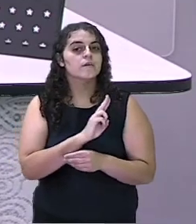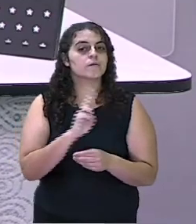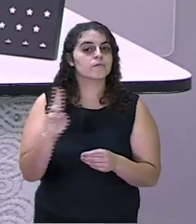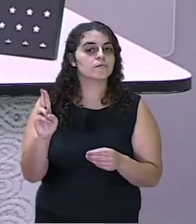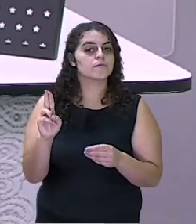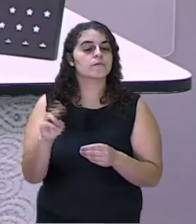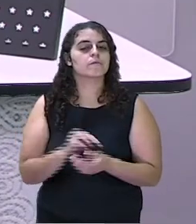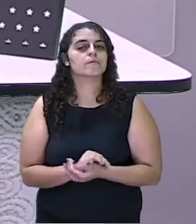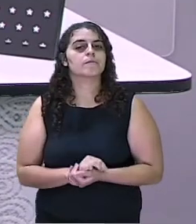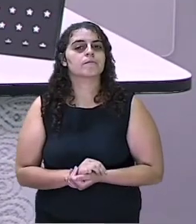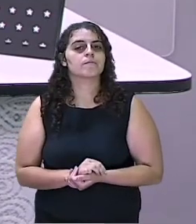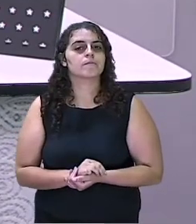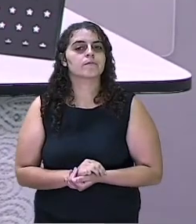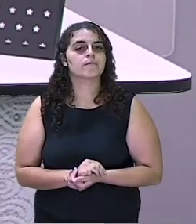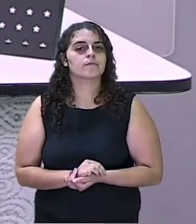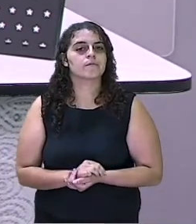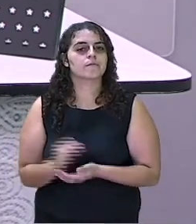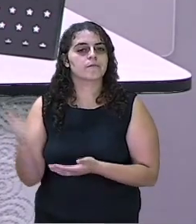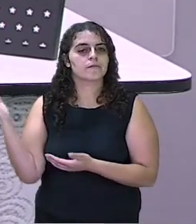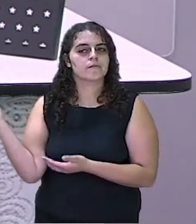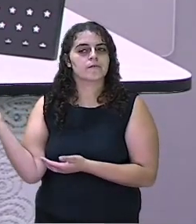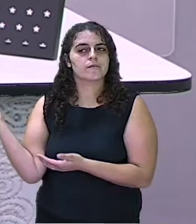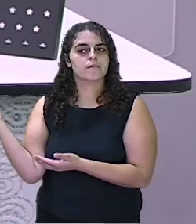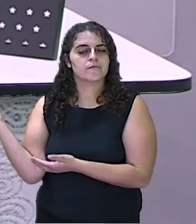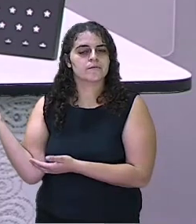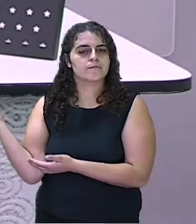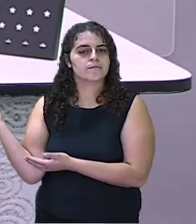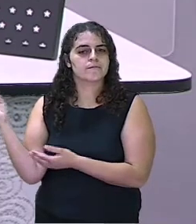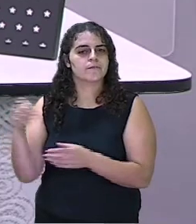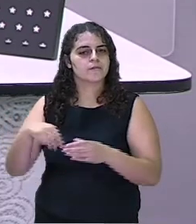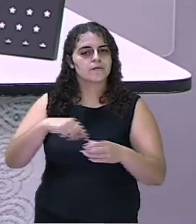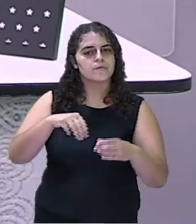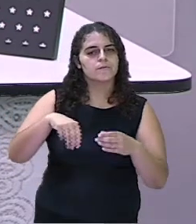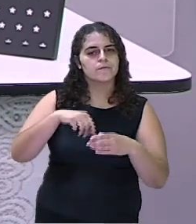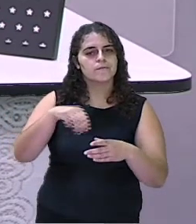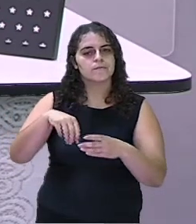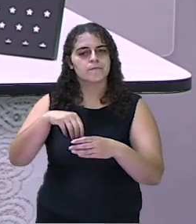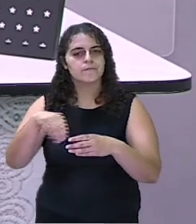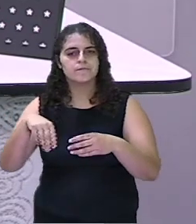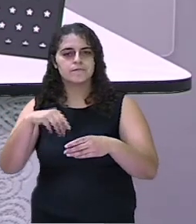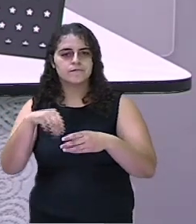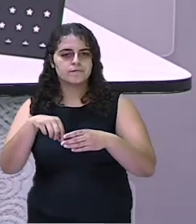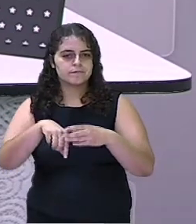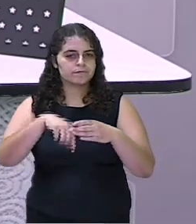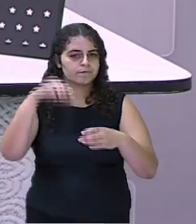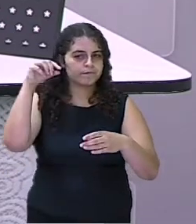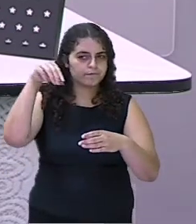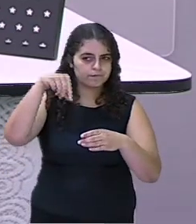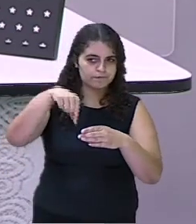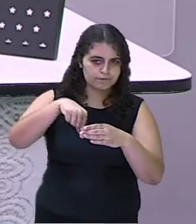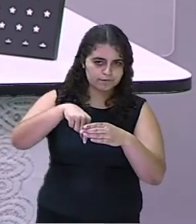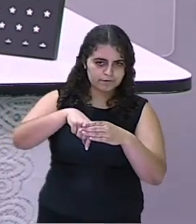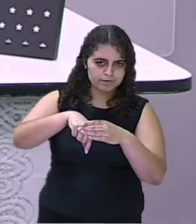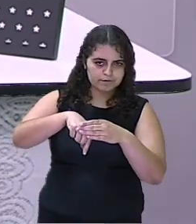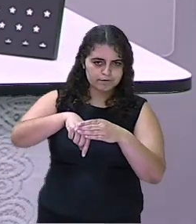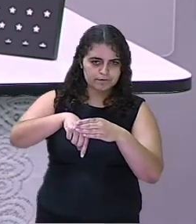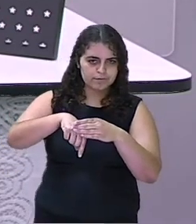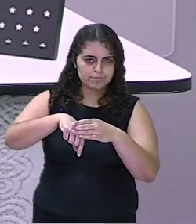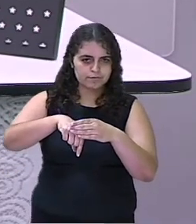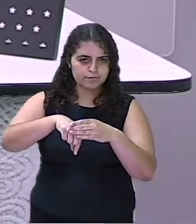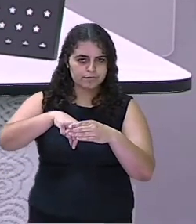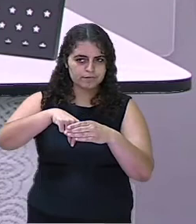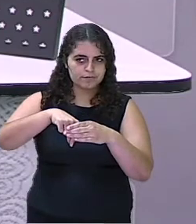àquele número. Combinado? Vamos lá, sorteando. E vamos, e vamos, e vamos que vamos.